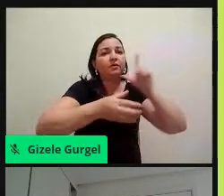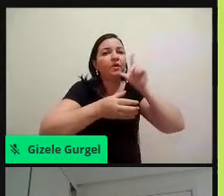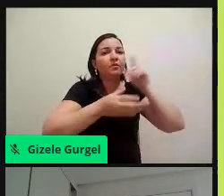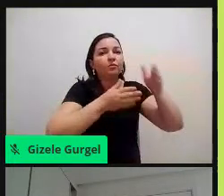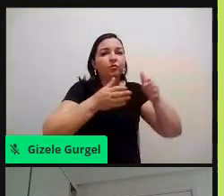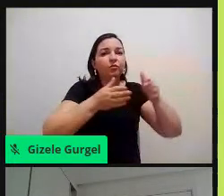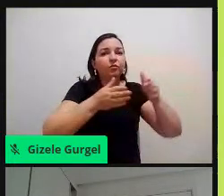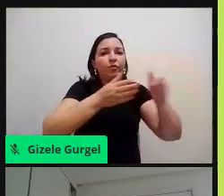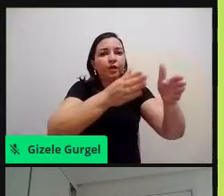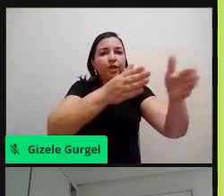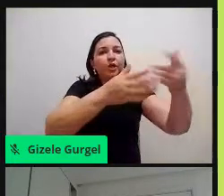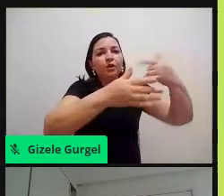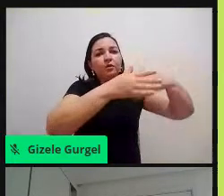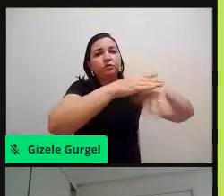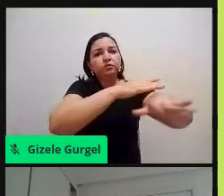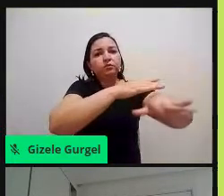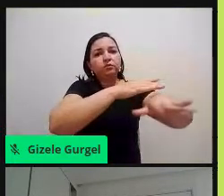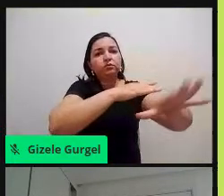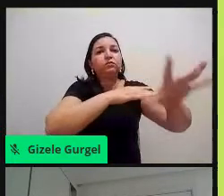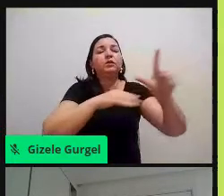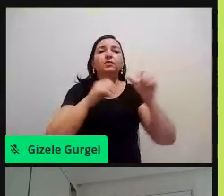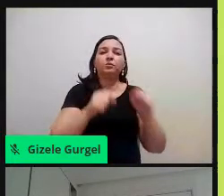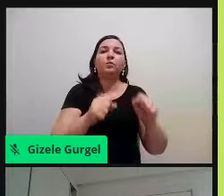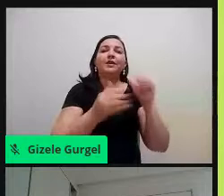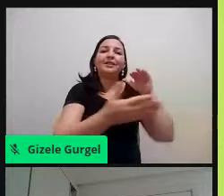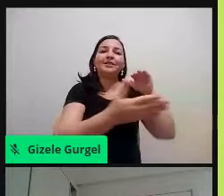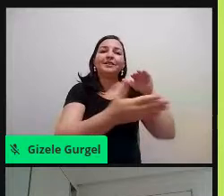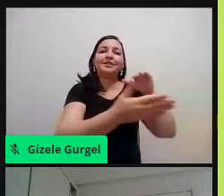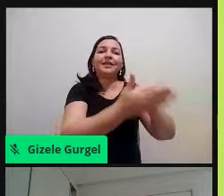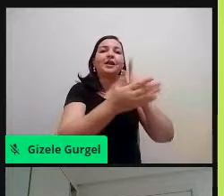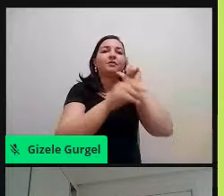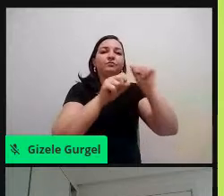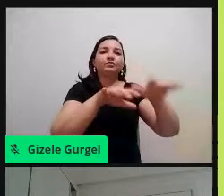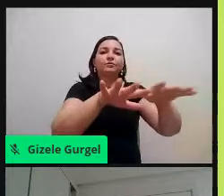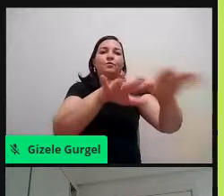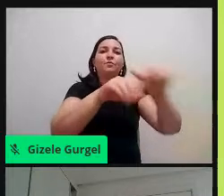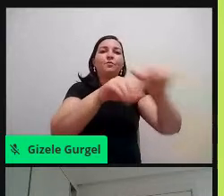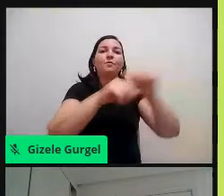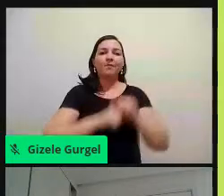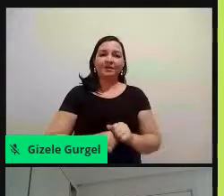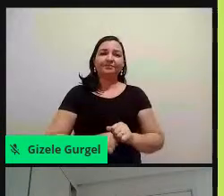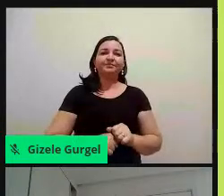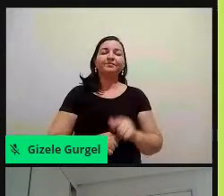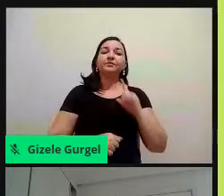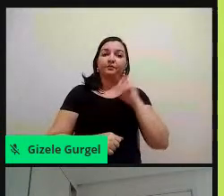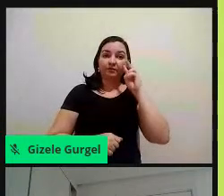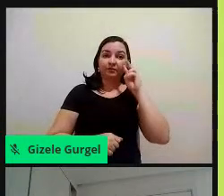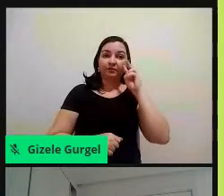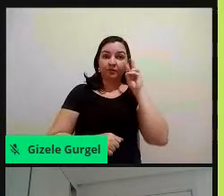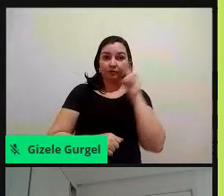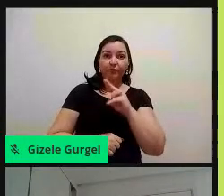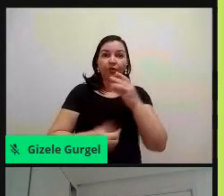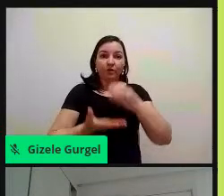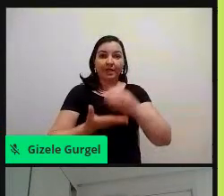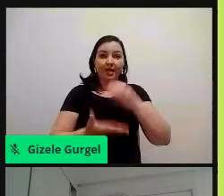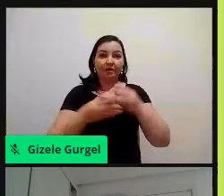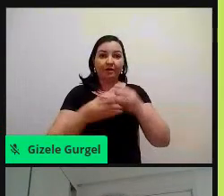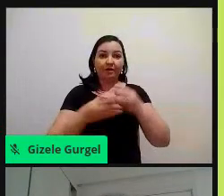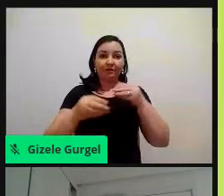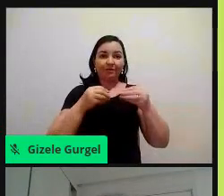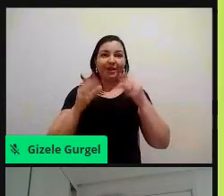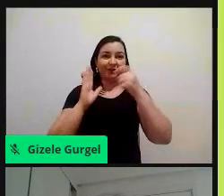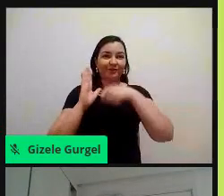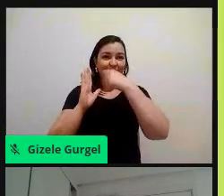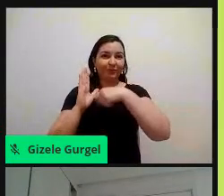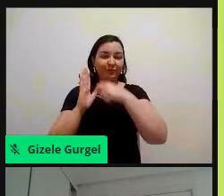daí ela vai, né, até chegar ao mar, como a gente viu, aquele trajeto daquela garrafa plástica naquele vídeo. Então, observem que a gente